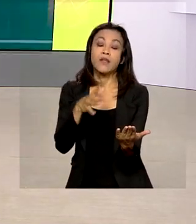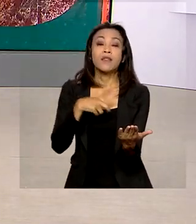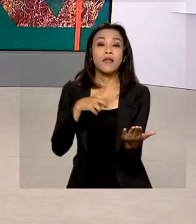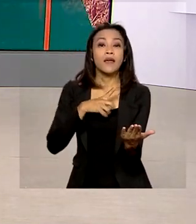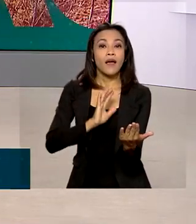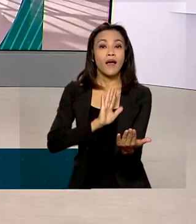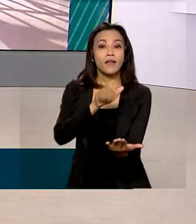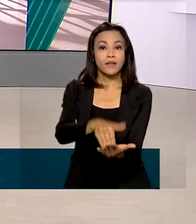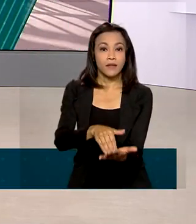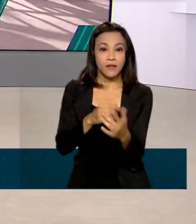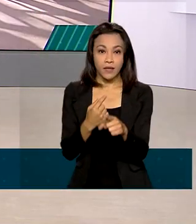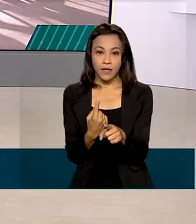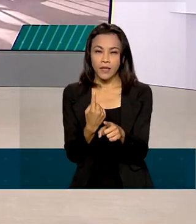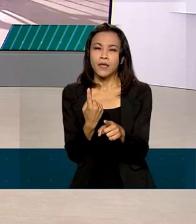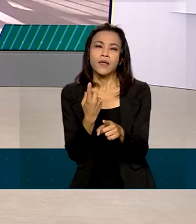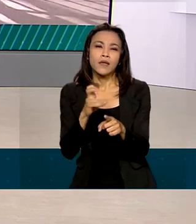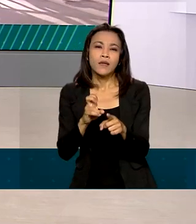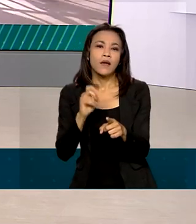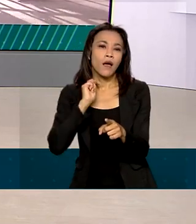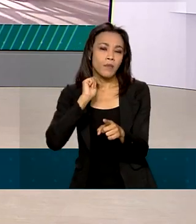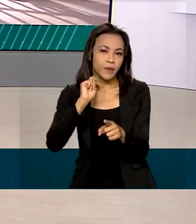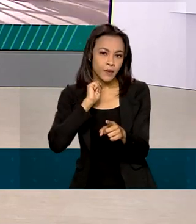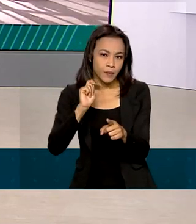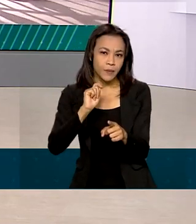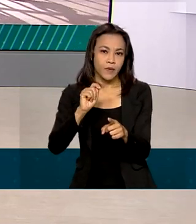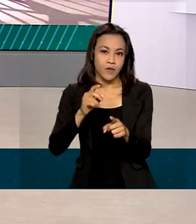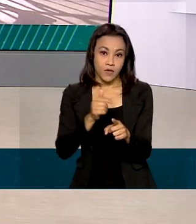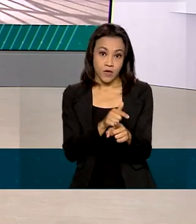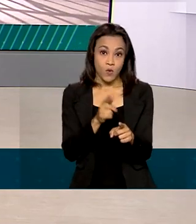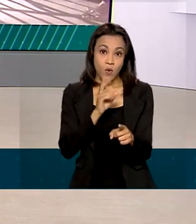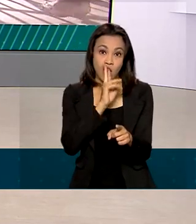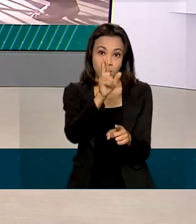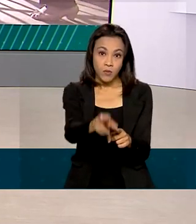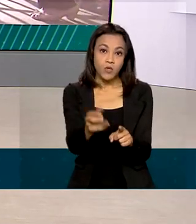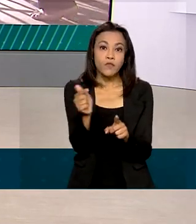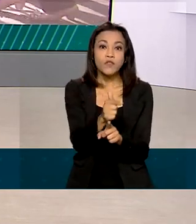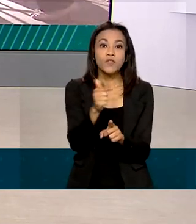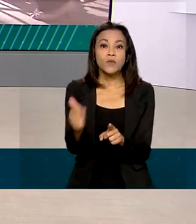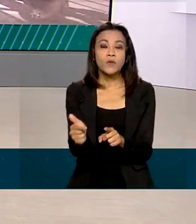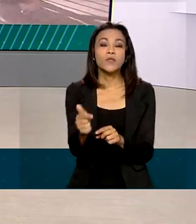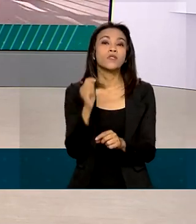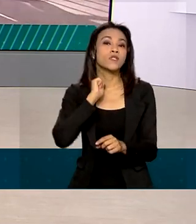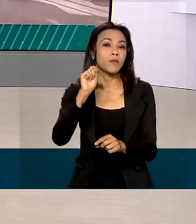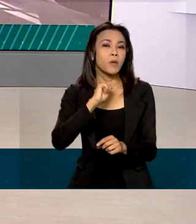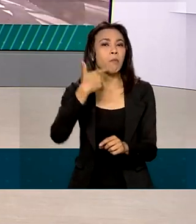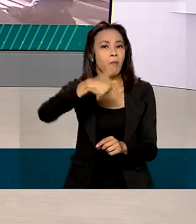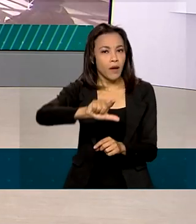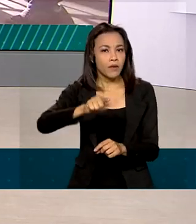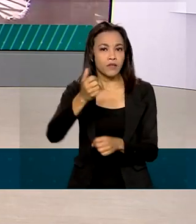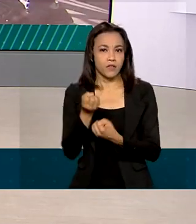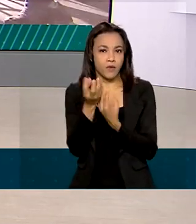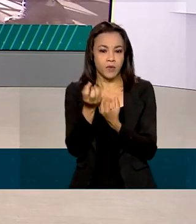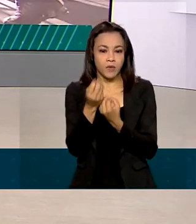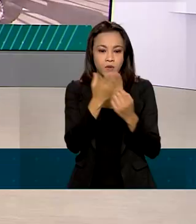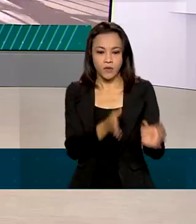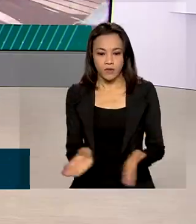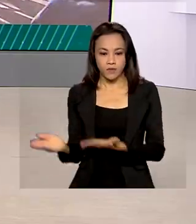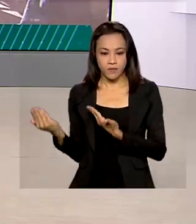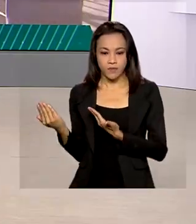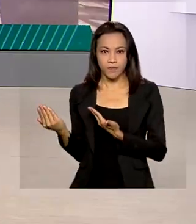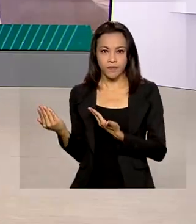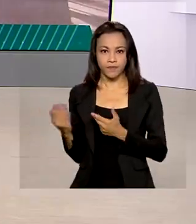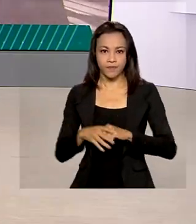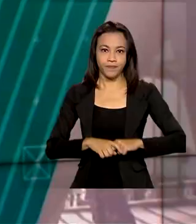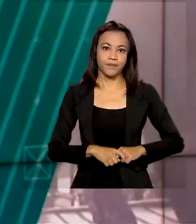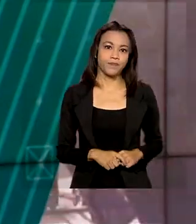fazer as solicitações. O resultado vai sair em 22 de abril. Mais informações na internet na página do participante.